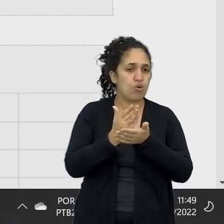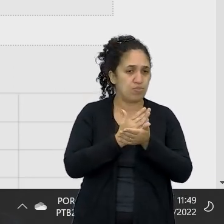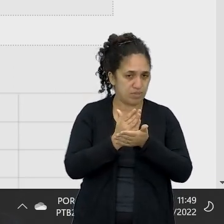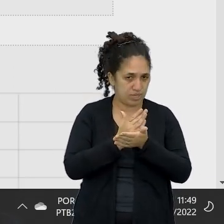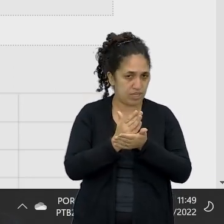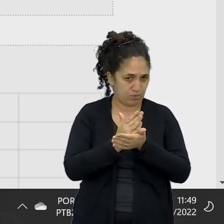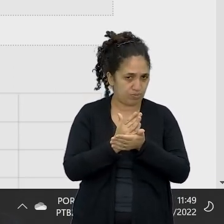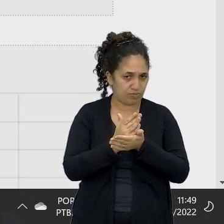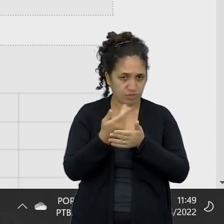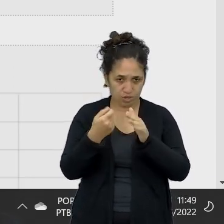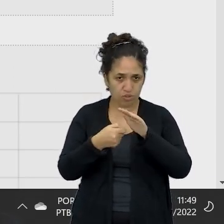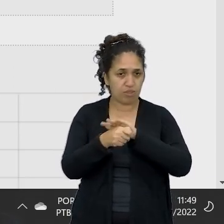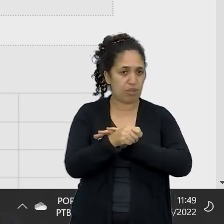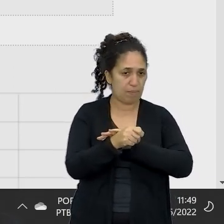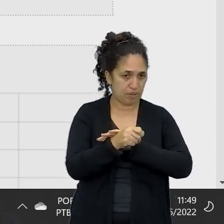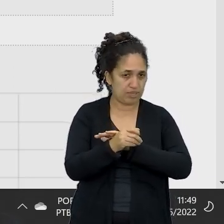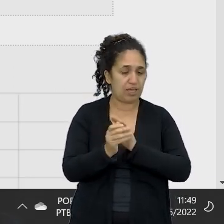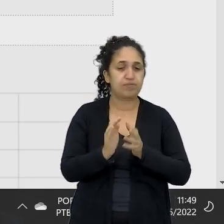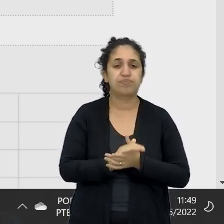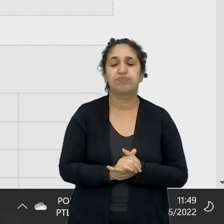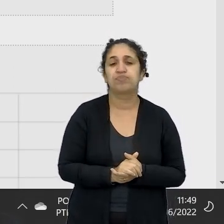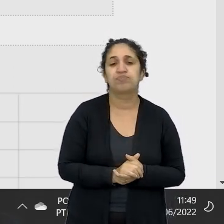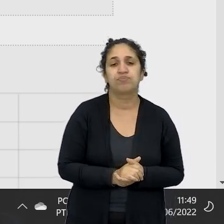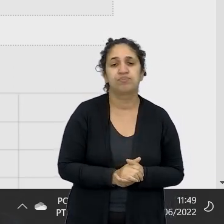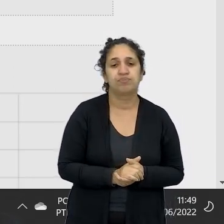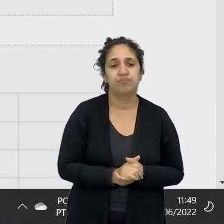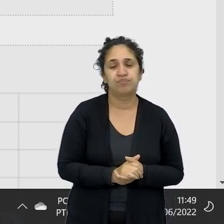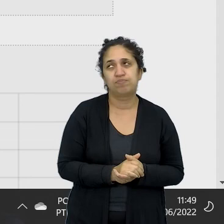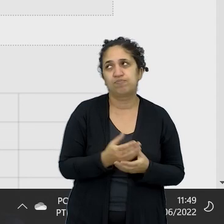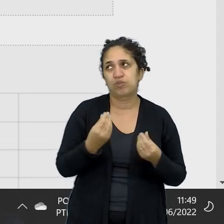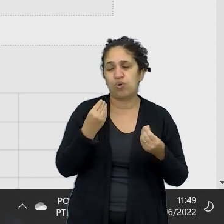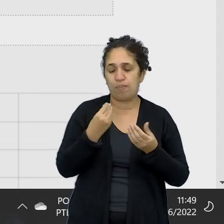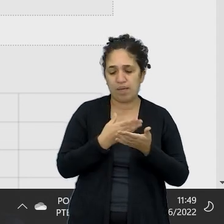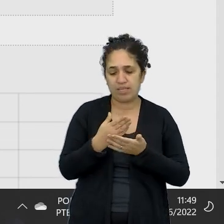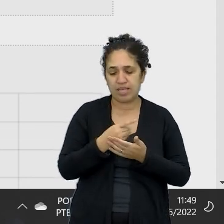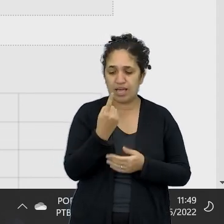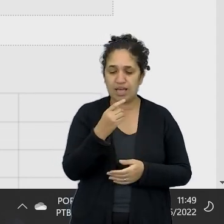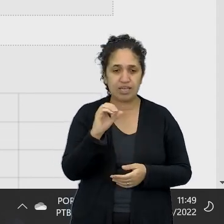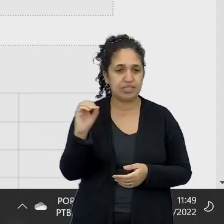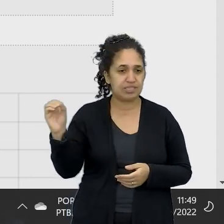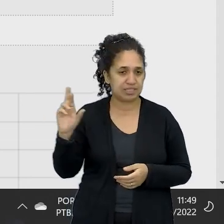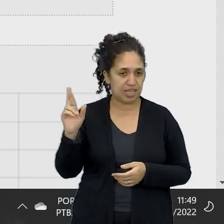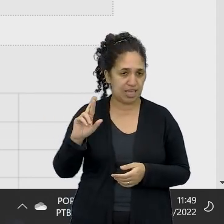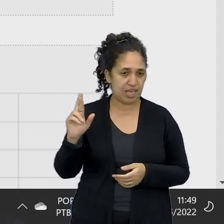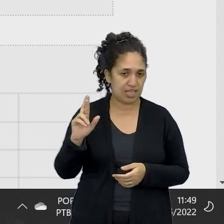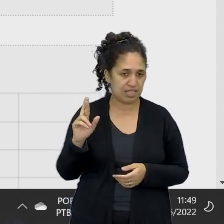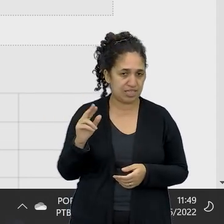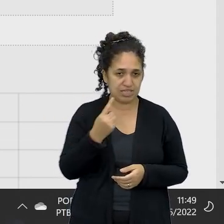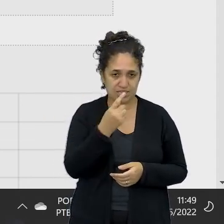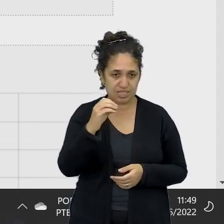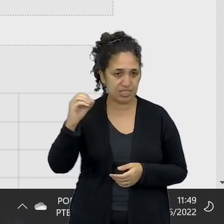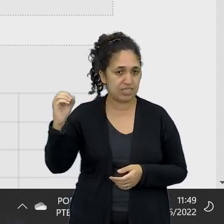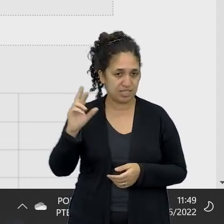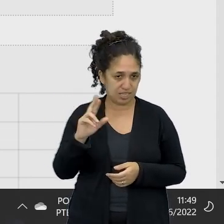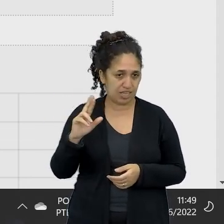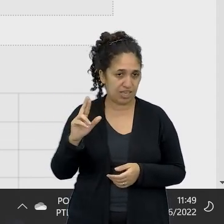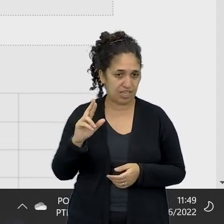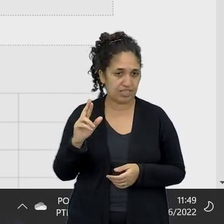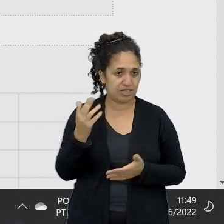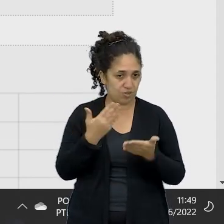Vou colocar que a gente pode depositar, vamos começar com 100 reais, opa, com 100 reais,